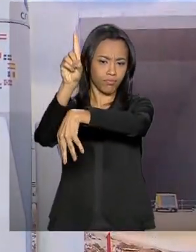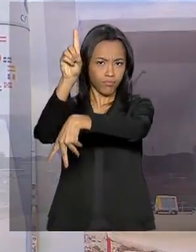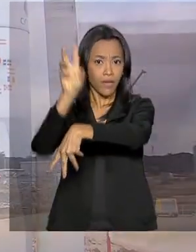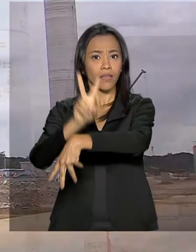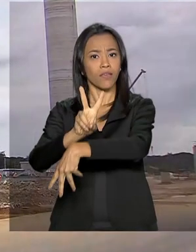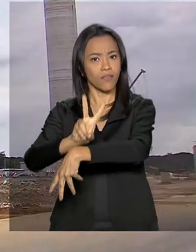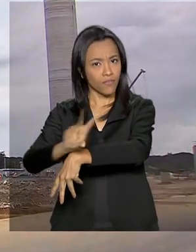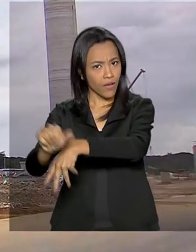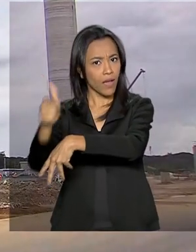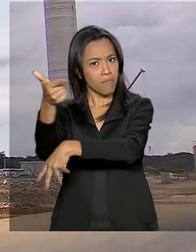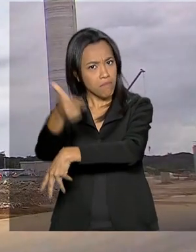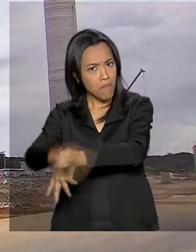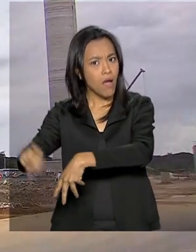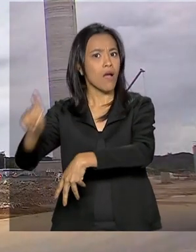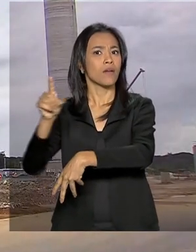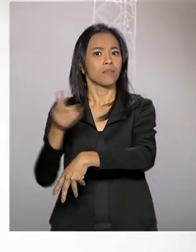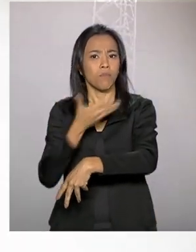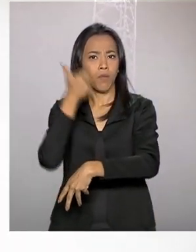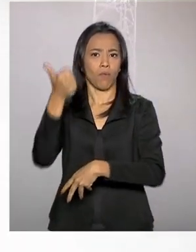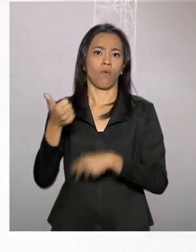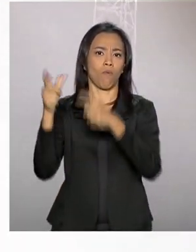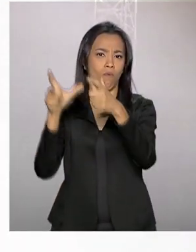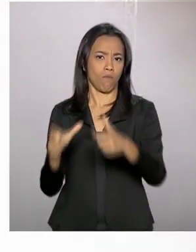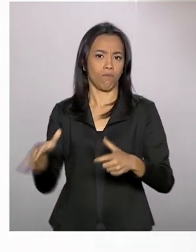capacidade operacional do centro.